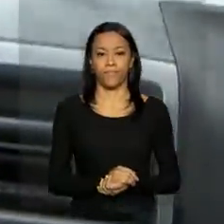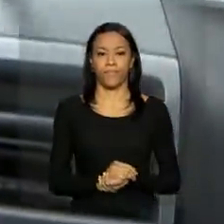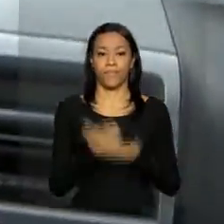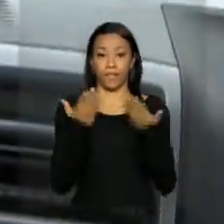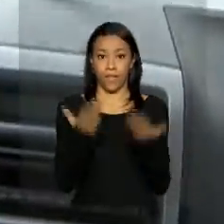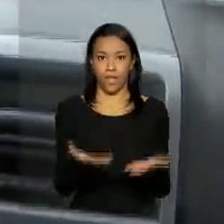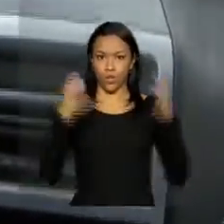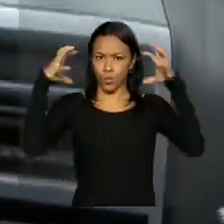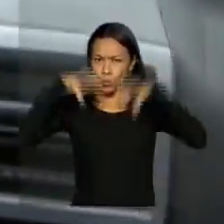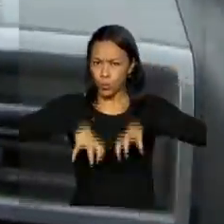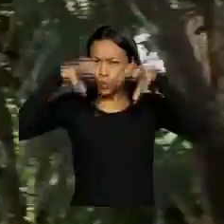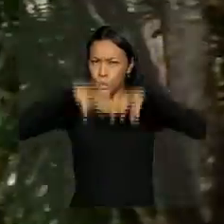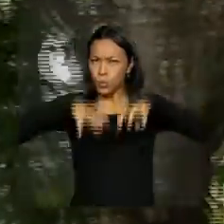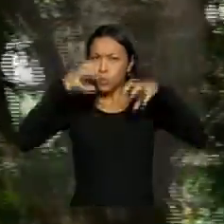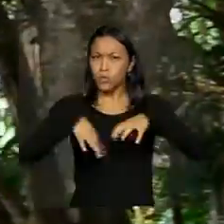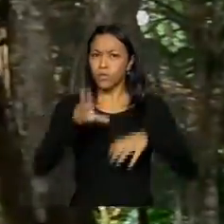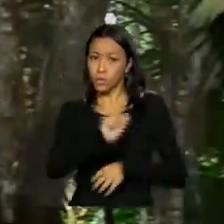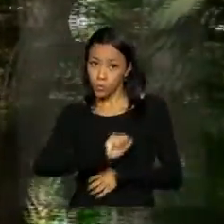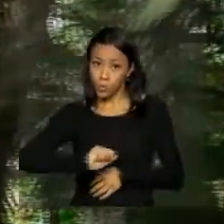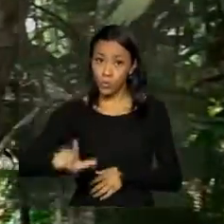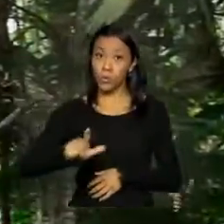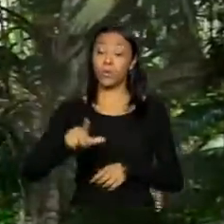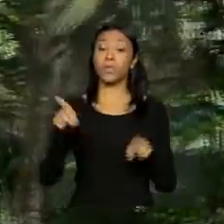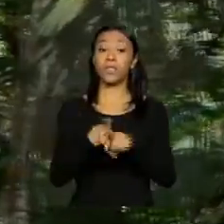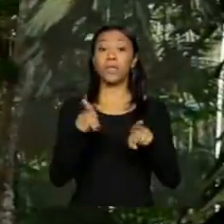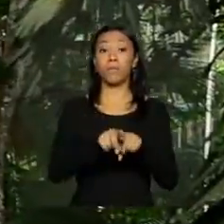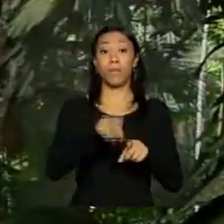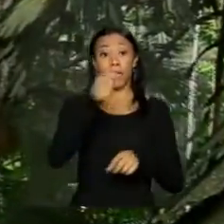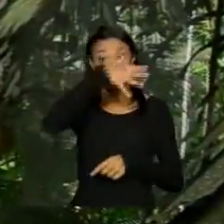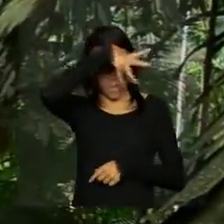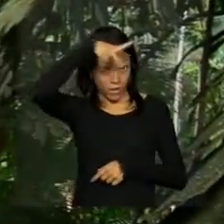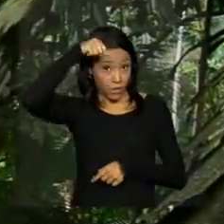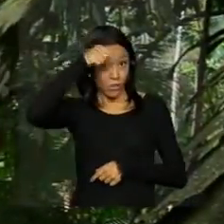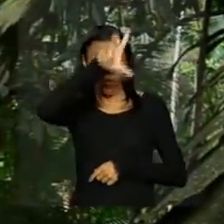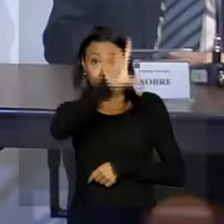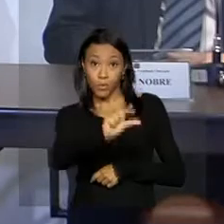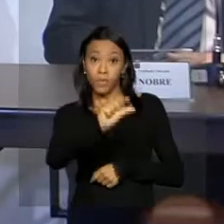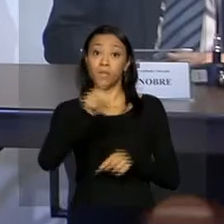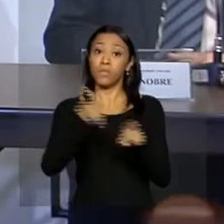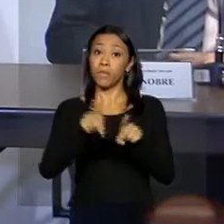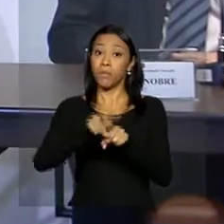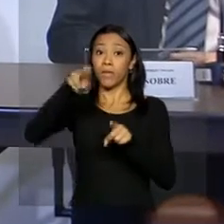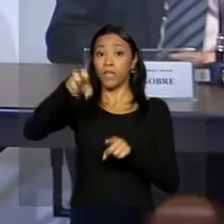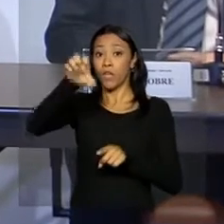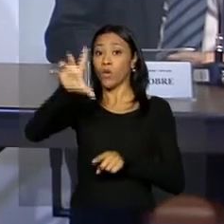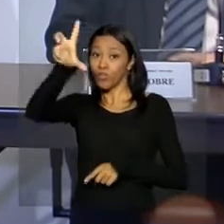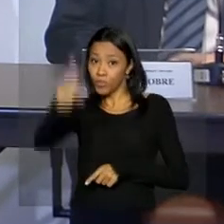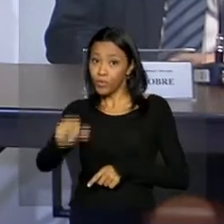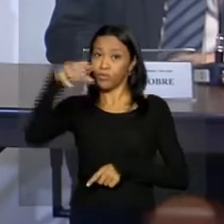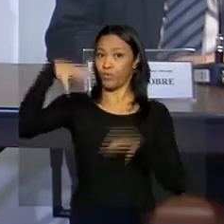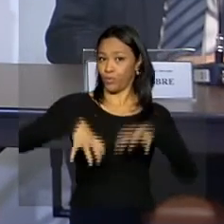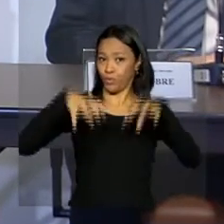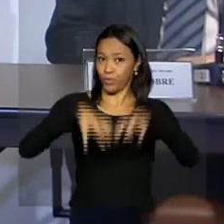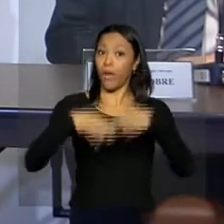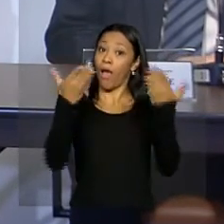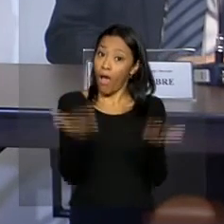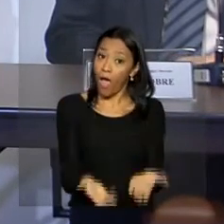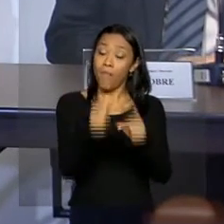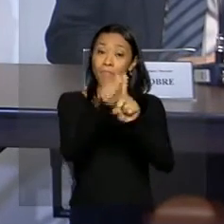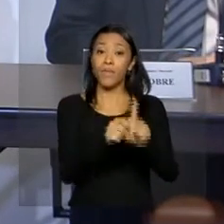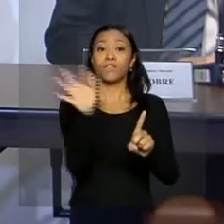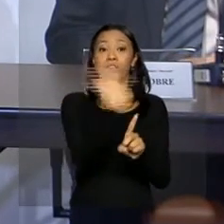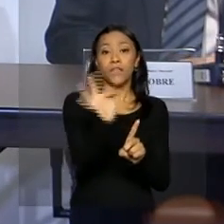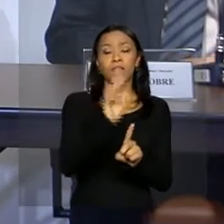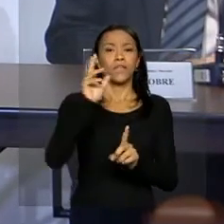Aumento das chuvas na região sul e diminuição na Amazônia e no semiárido nordestino. Esta é a previsão do tempo para os meses de fevereiro e